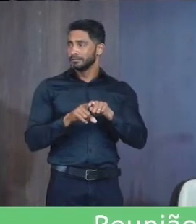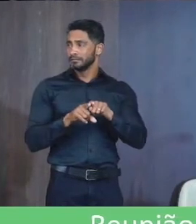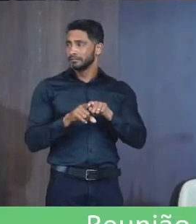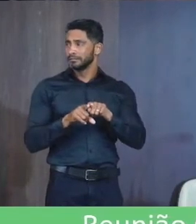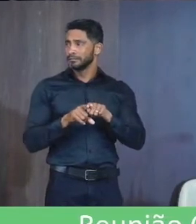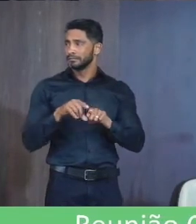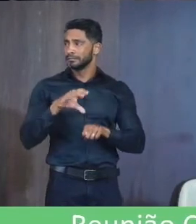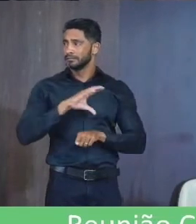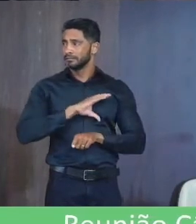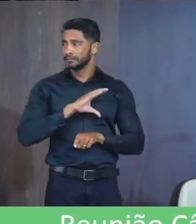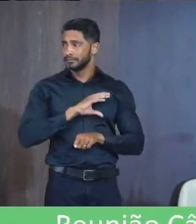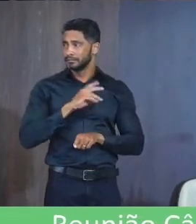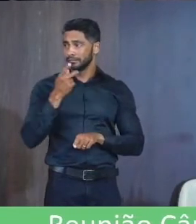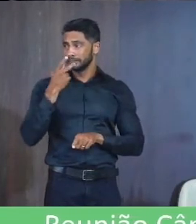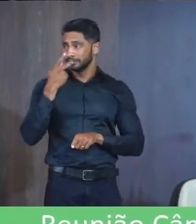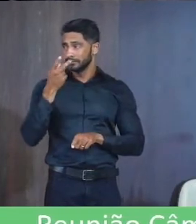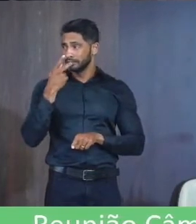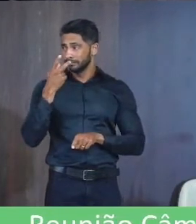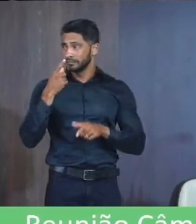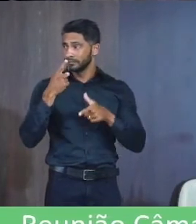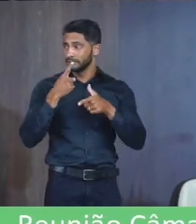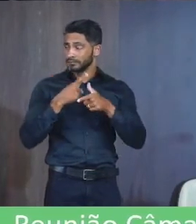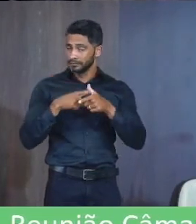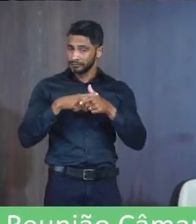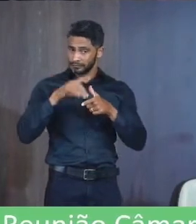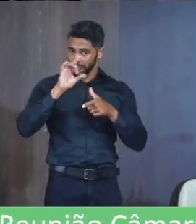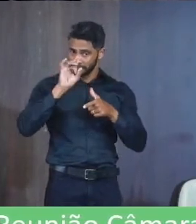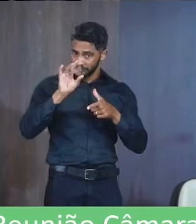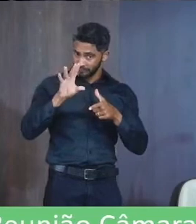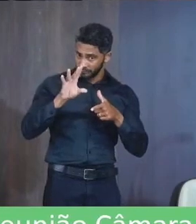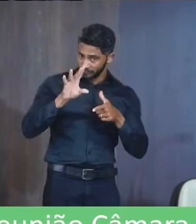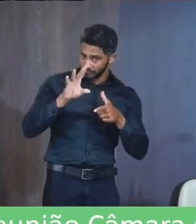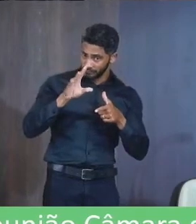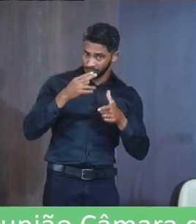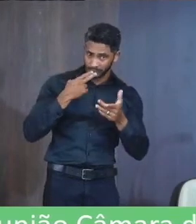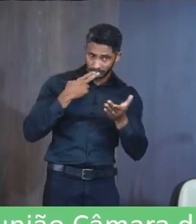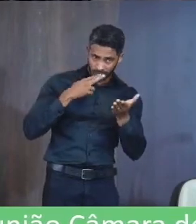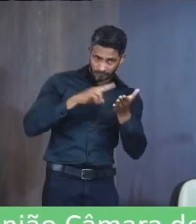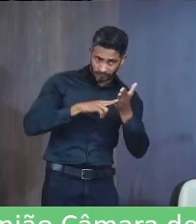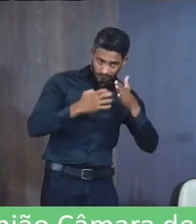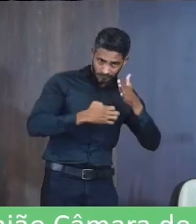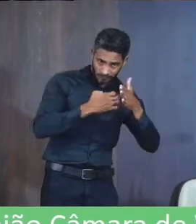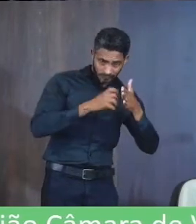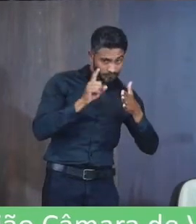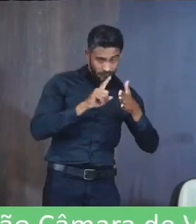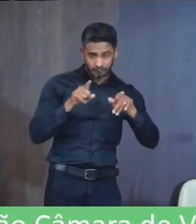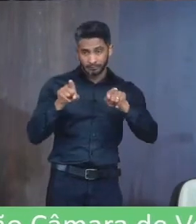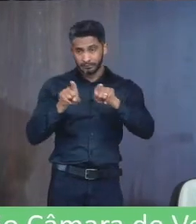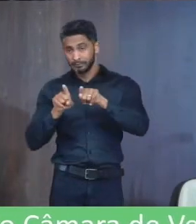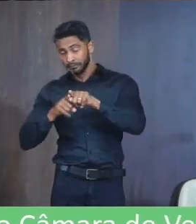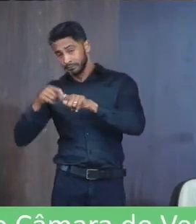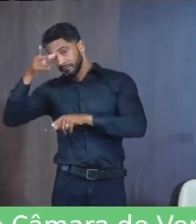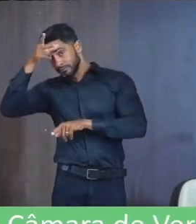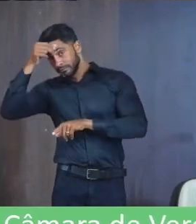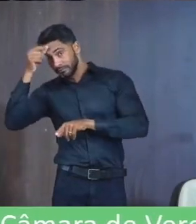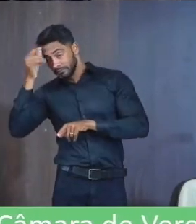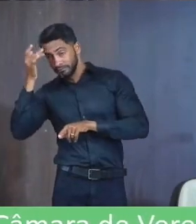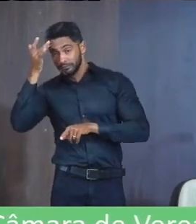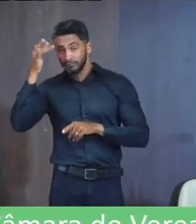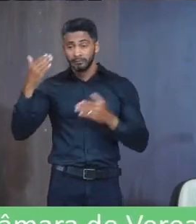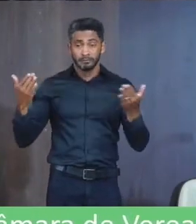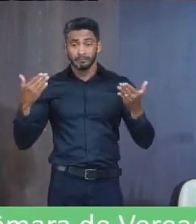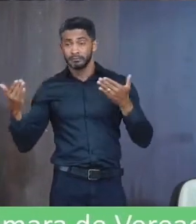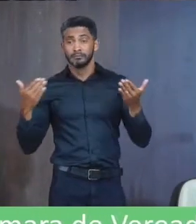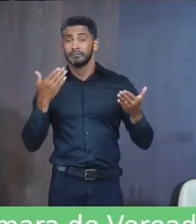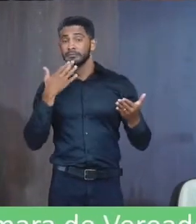Colega Ele fala Também O problema Não só o Correio Não Que é a prefeitura É um Fica assim Um jogando por outro Ninguém sabe Quem está errado